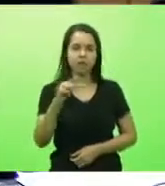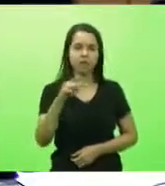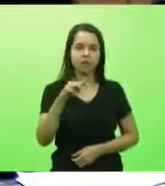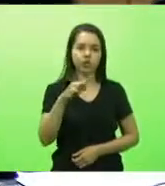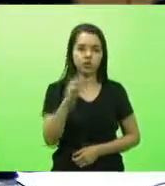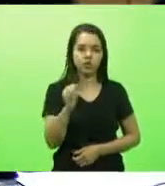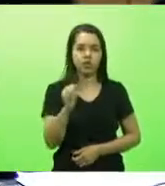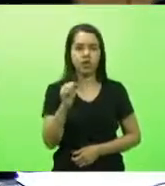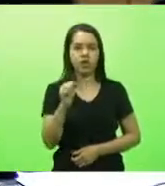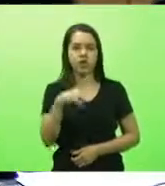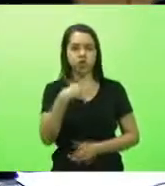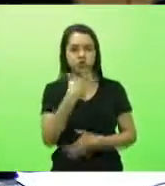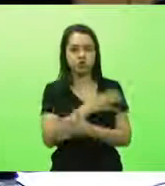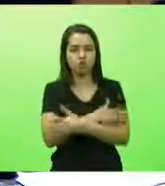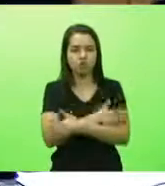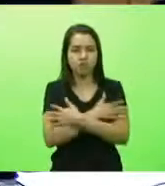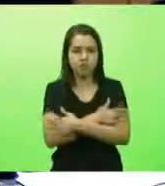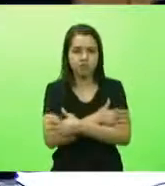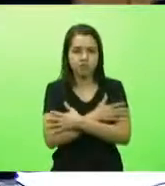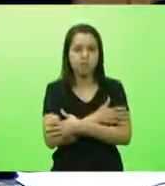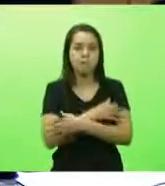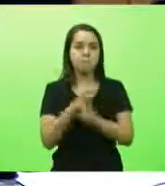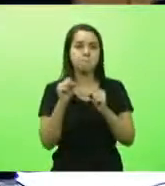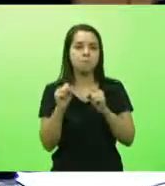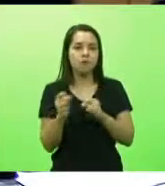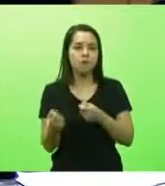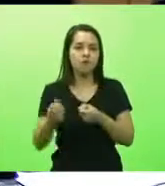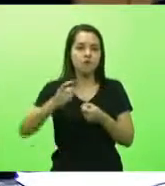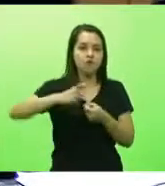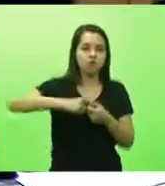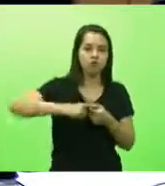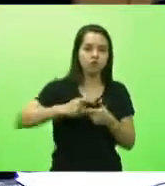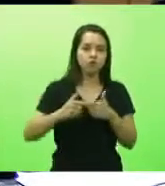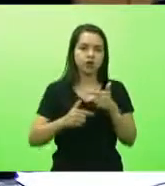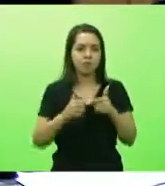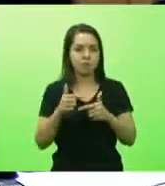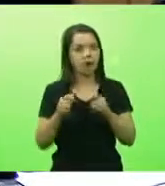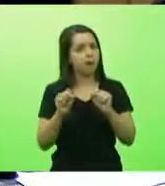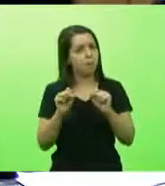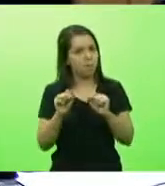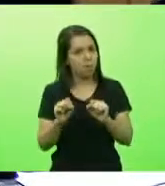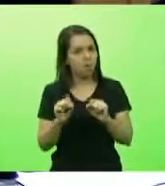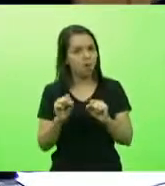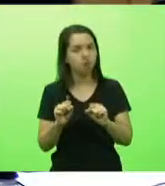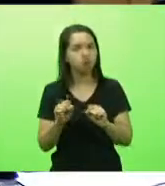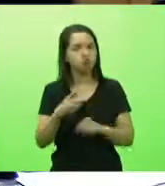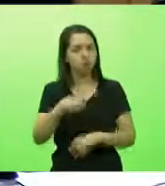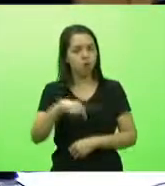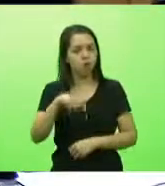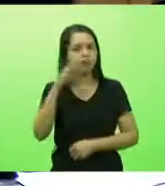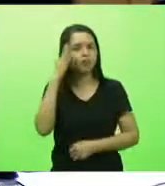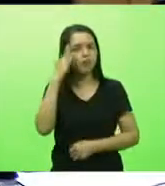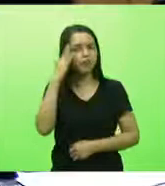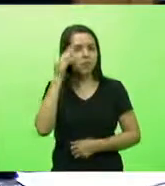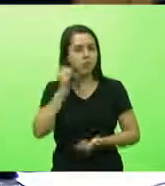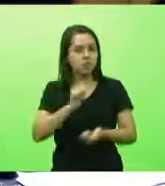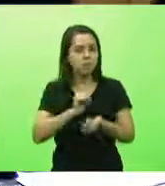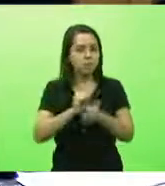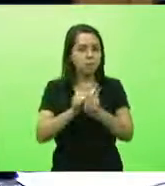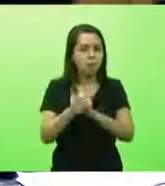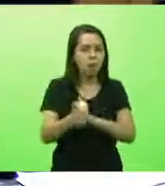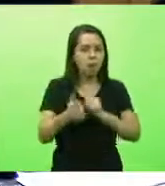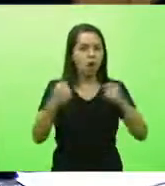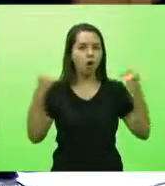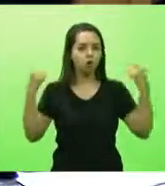possam retornar às suas atividades. Nós somos sabedores que o esporte, o exercício físico,